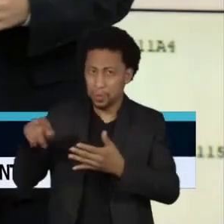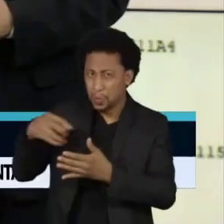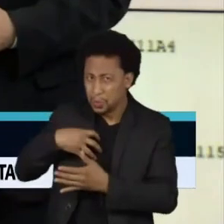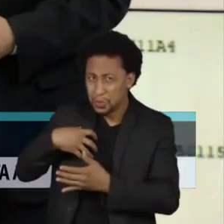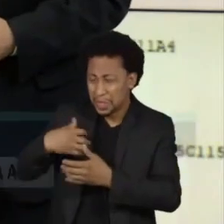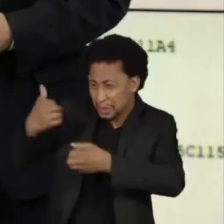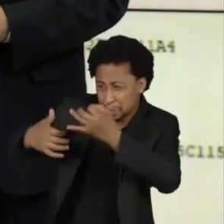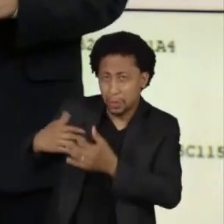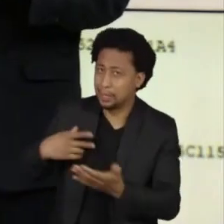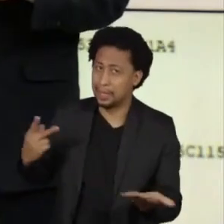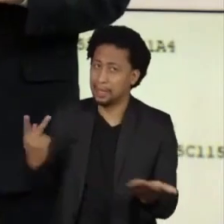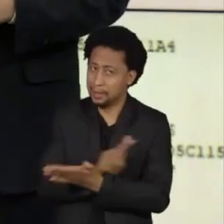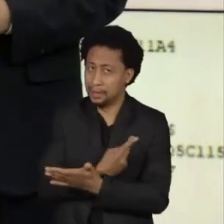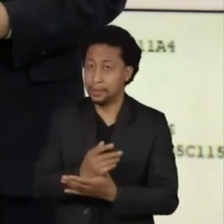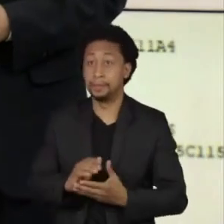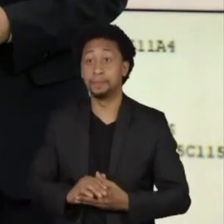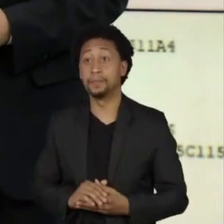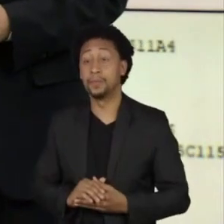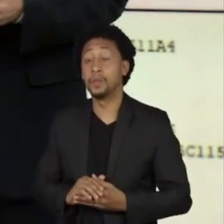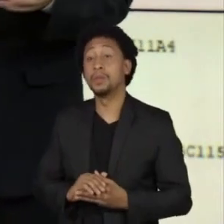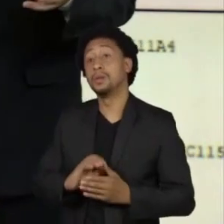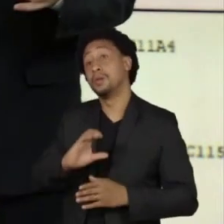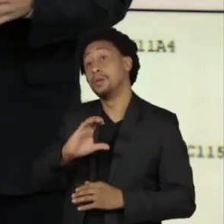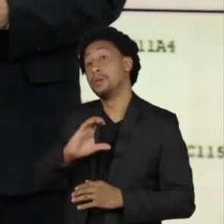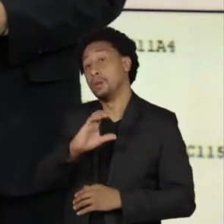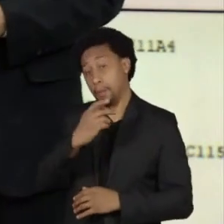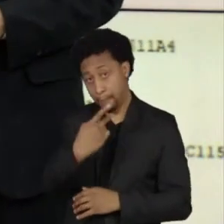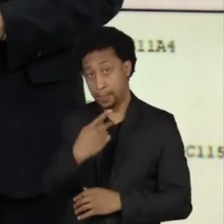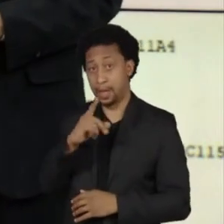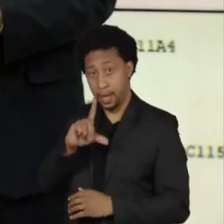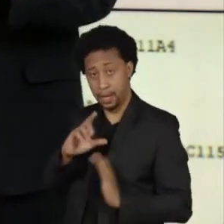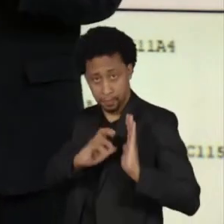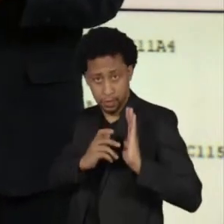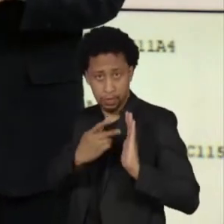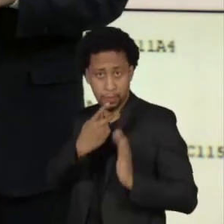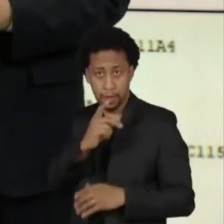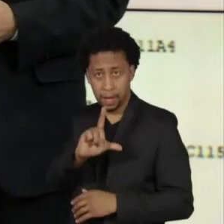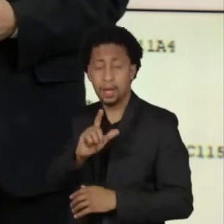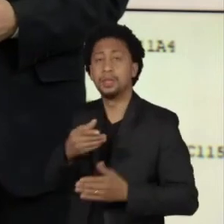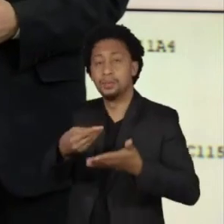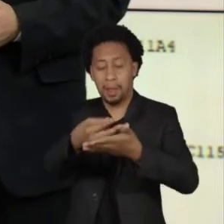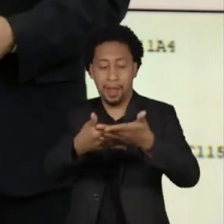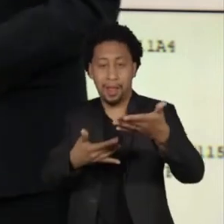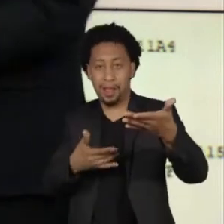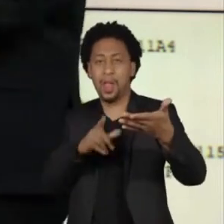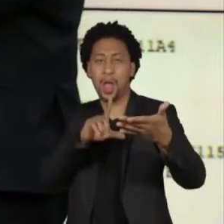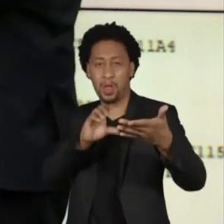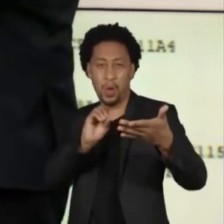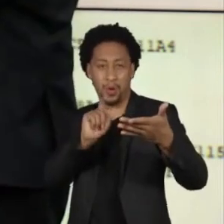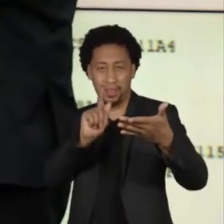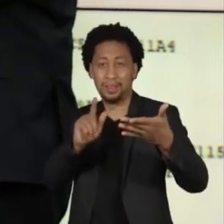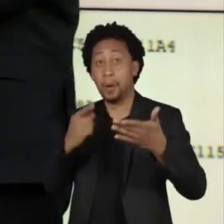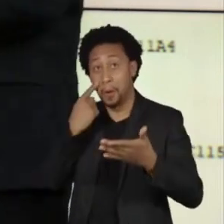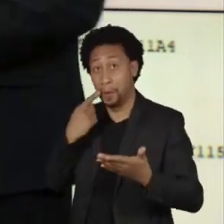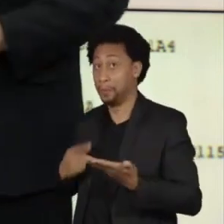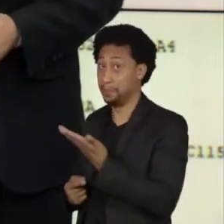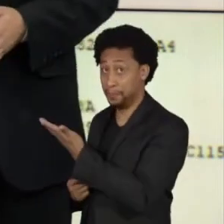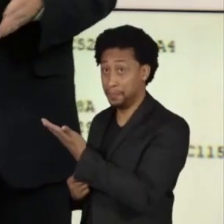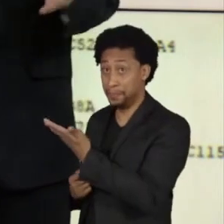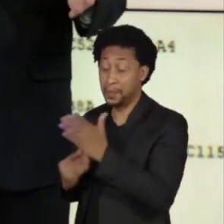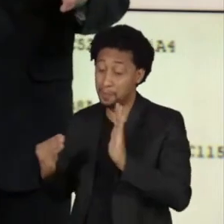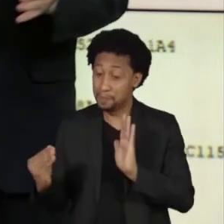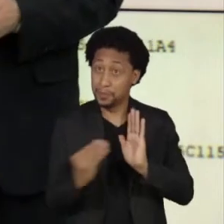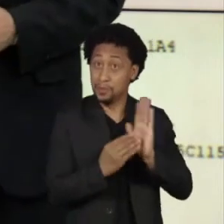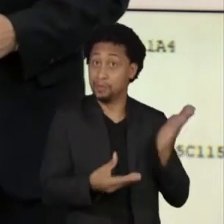O PL incluiu no processo enviado ao TSE exemplos de falhas nos chamados logs das urnas. São imagens como esta.